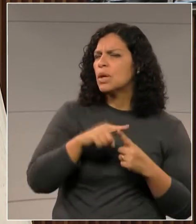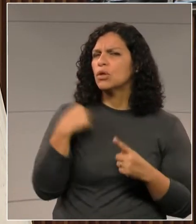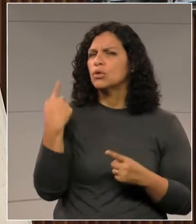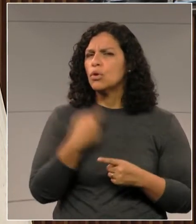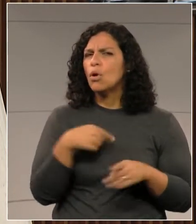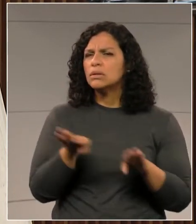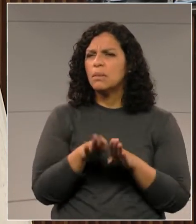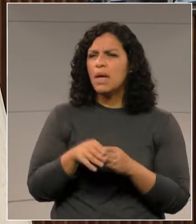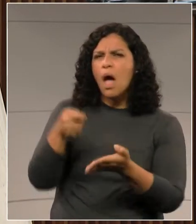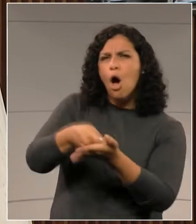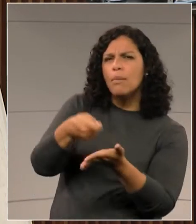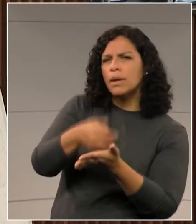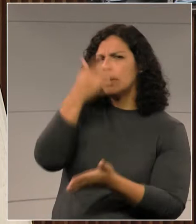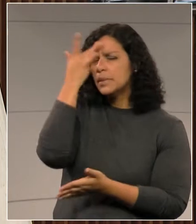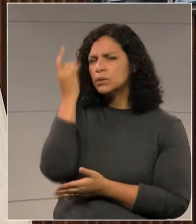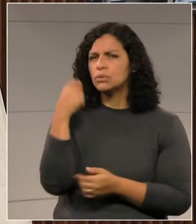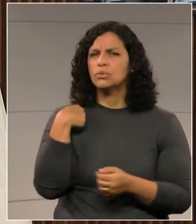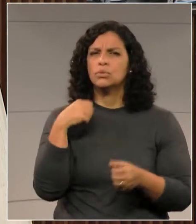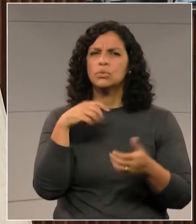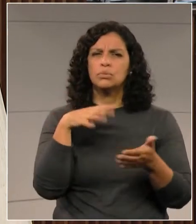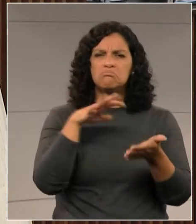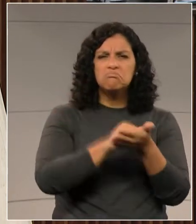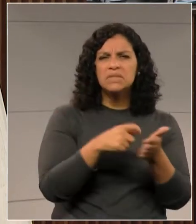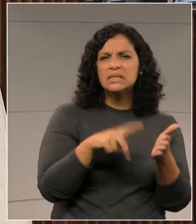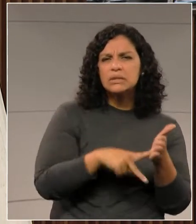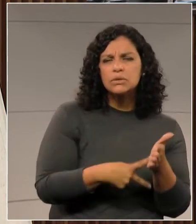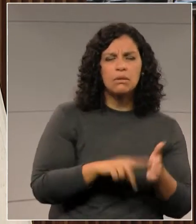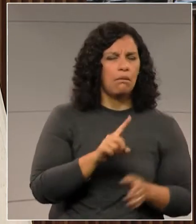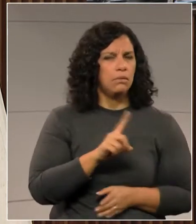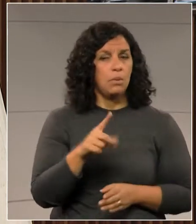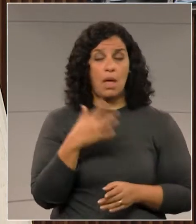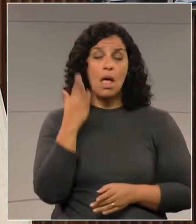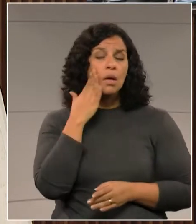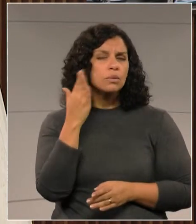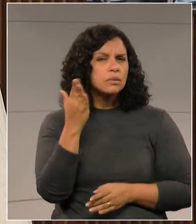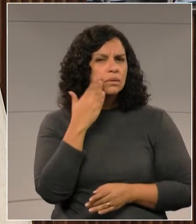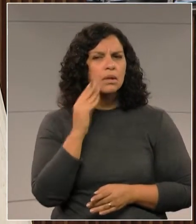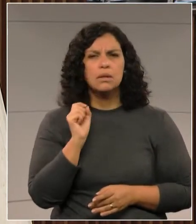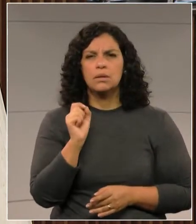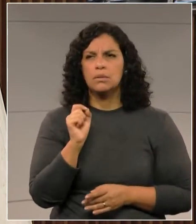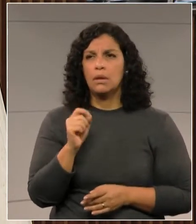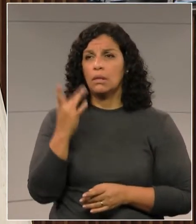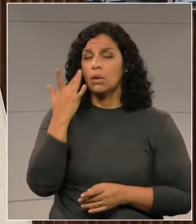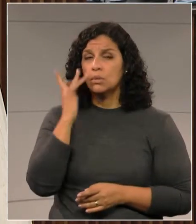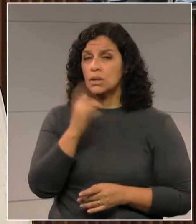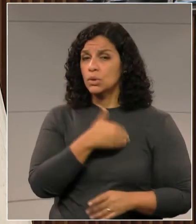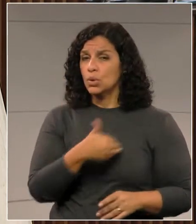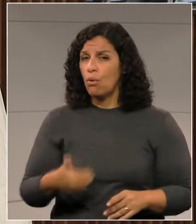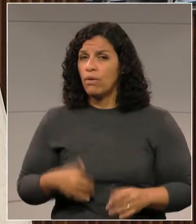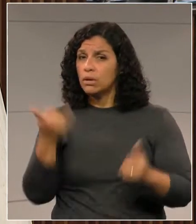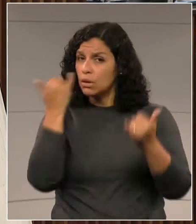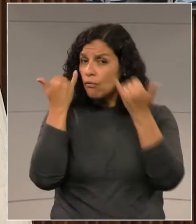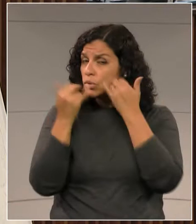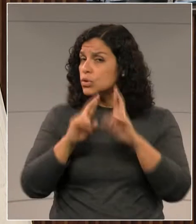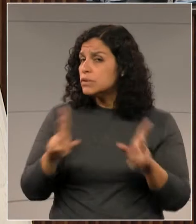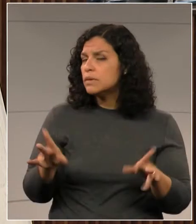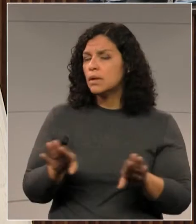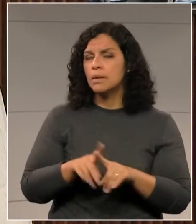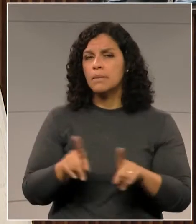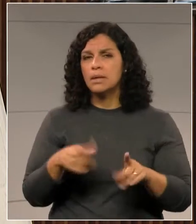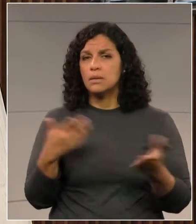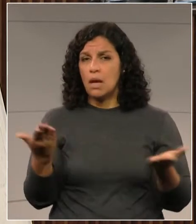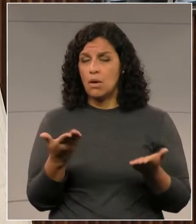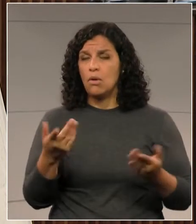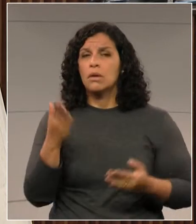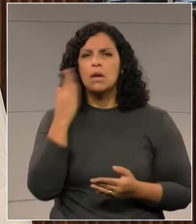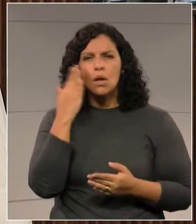momento, obrigatoriedade. Até onde eu sei, pelo menos, não sei se o governador tem informações diferentes, mas